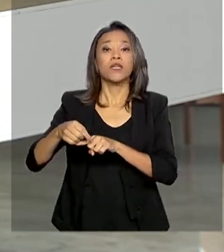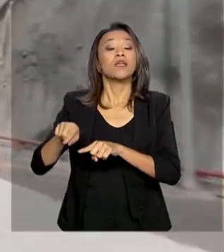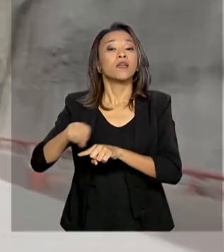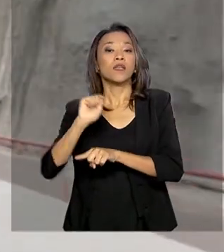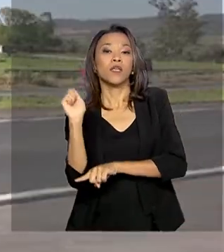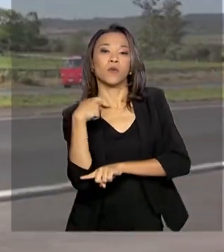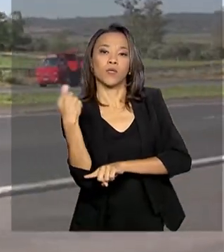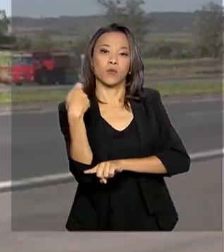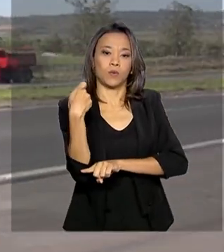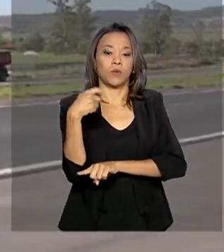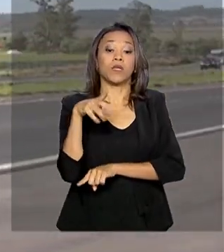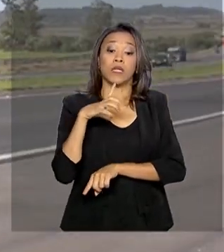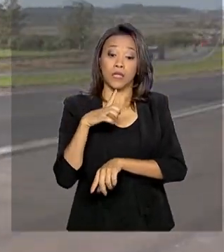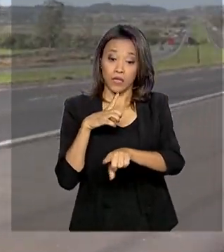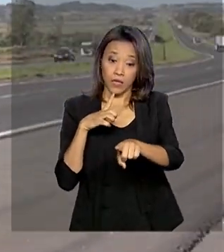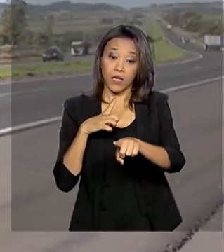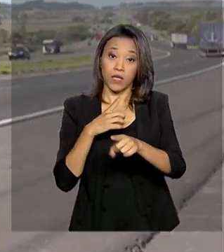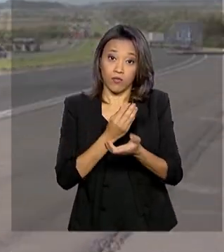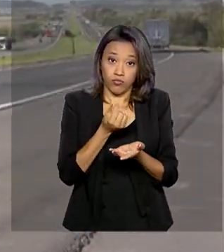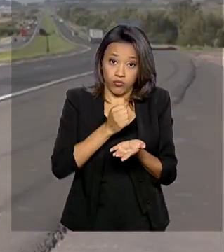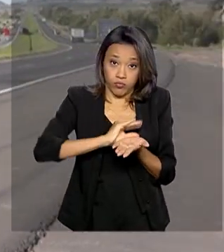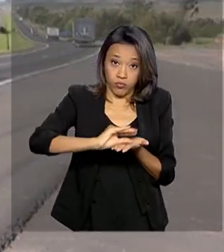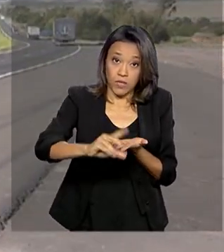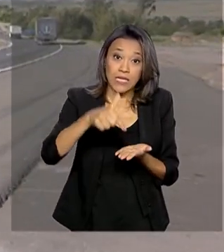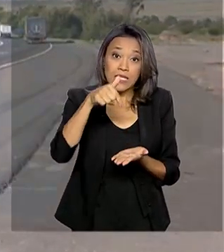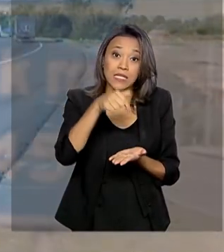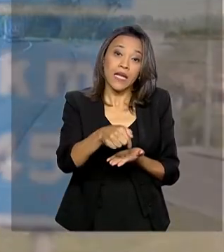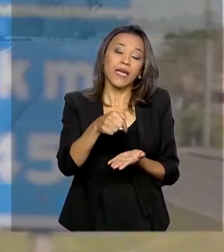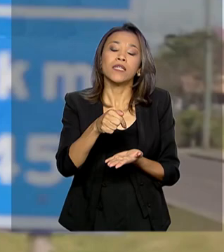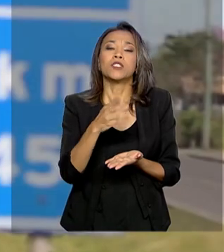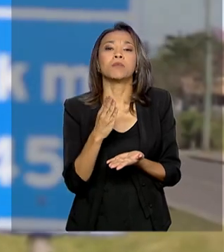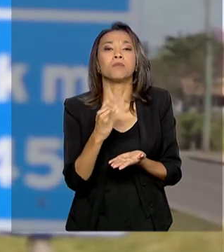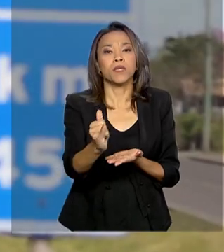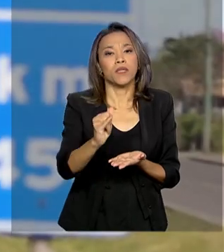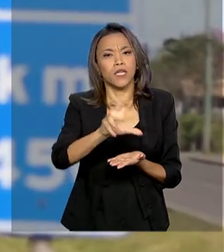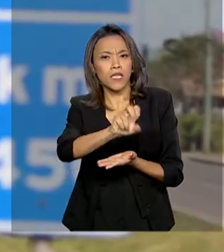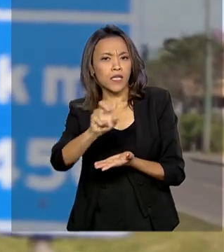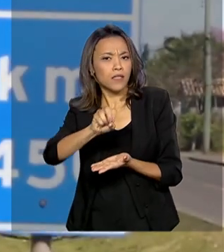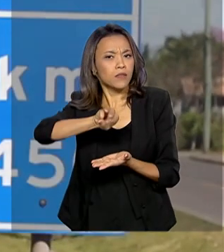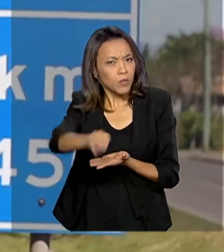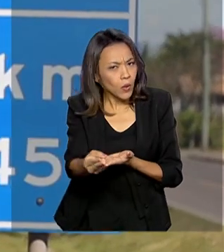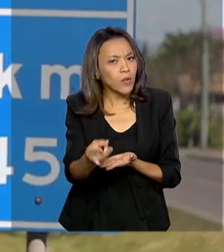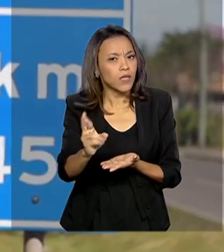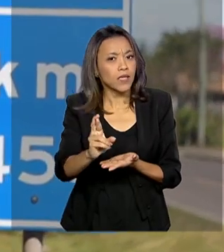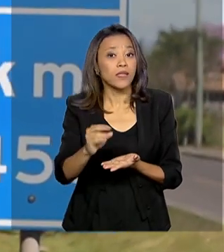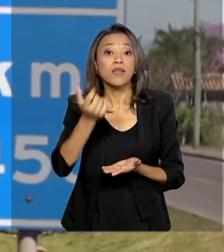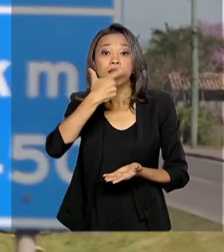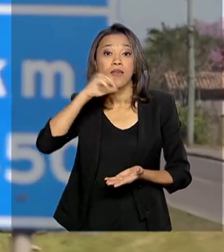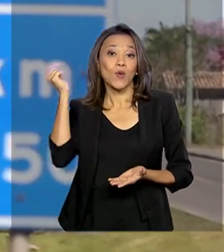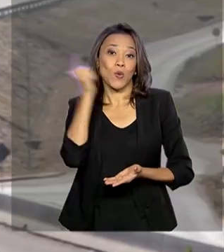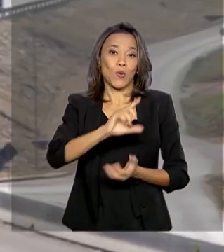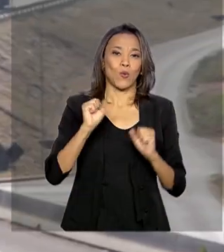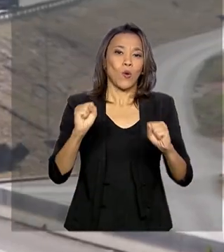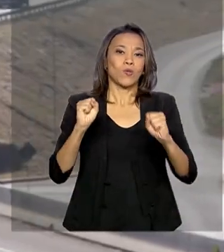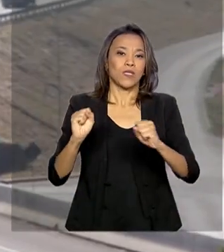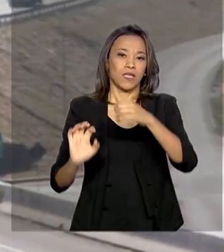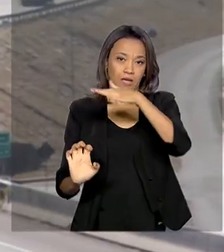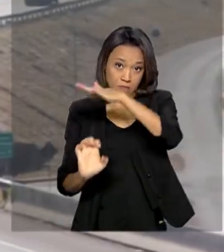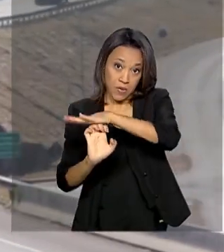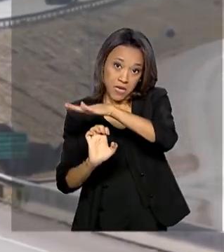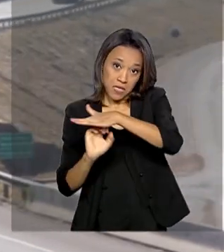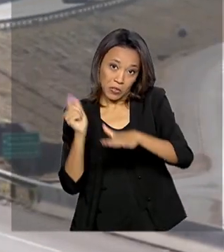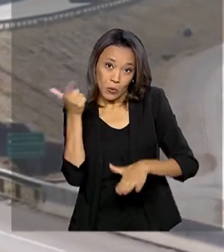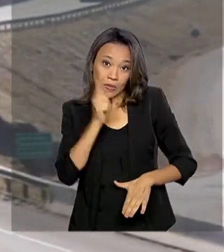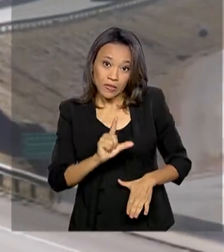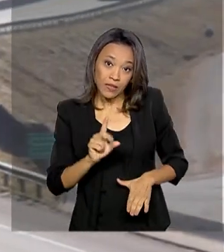investimentos de R 7,5 bilhões nas obras. E o vencedor do leilão vai poder, vai